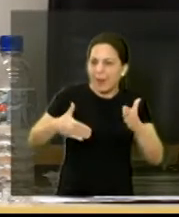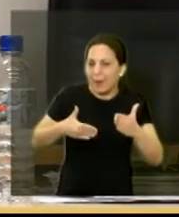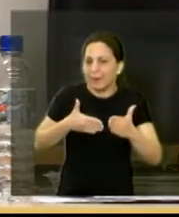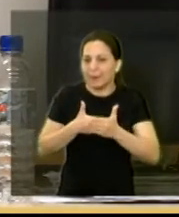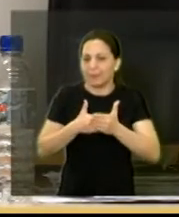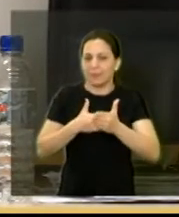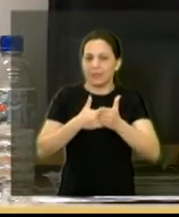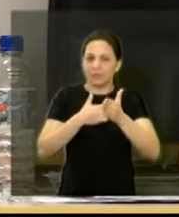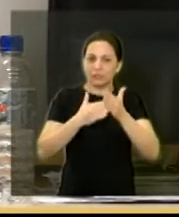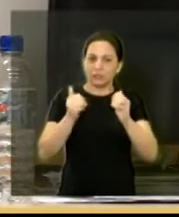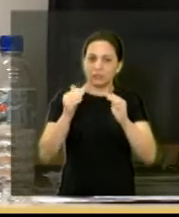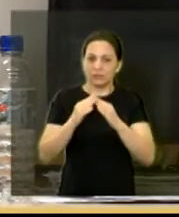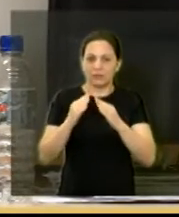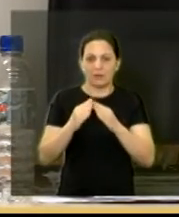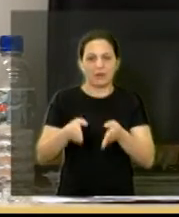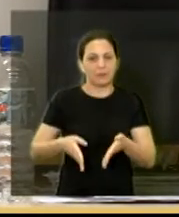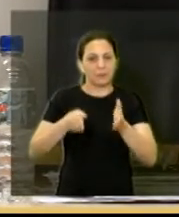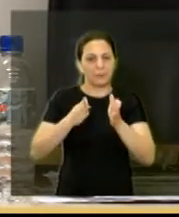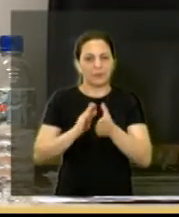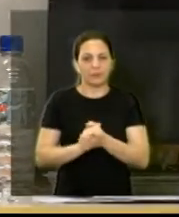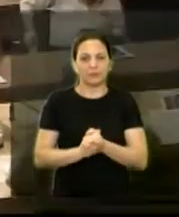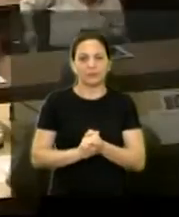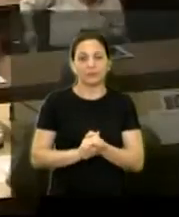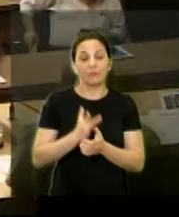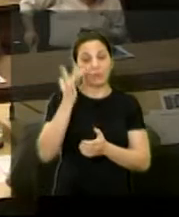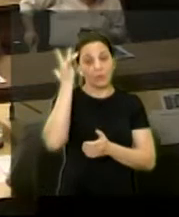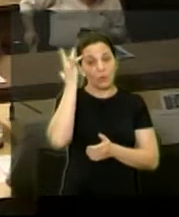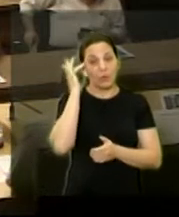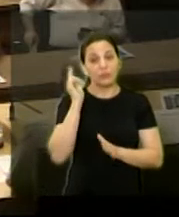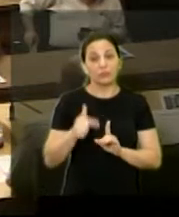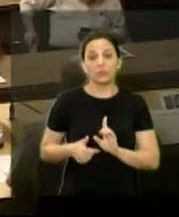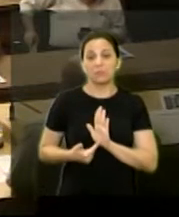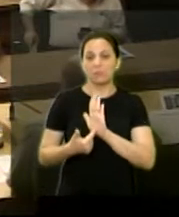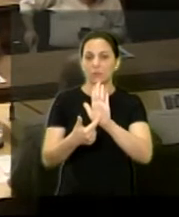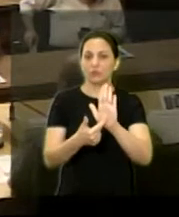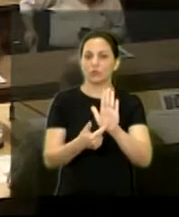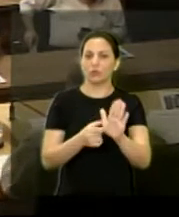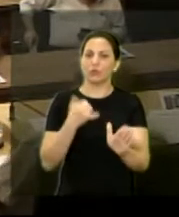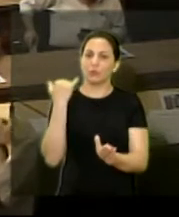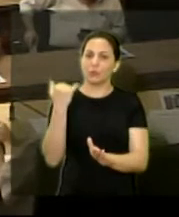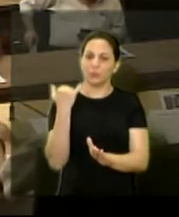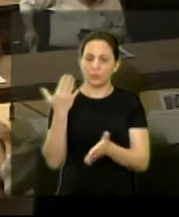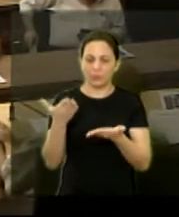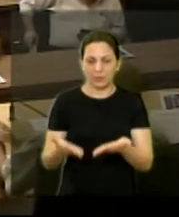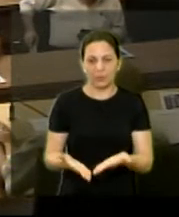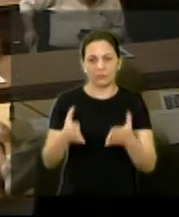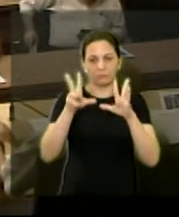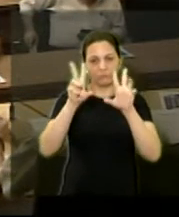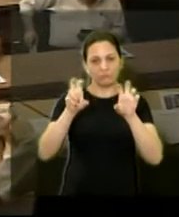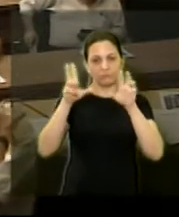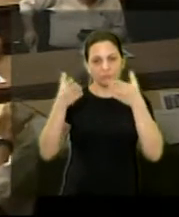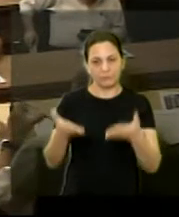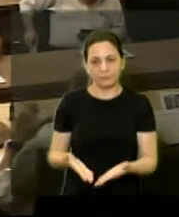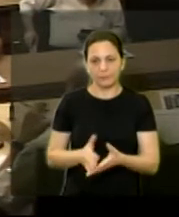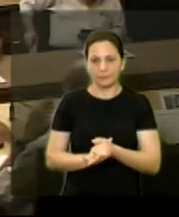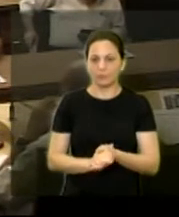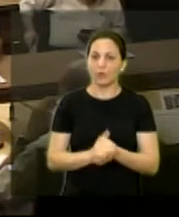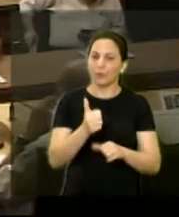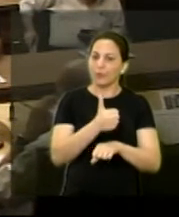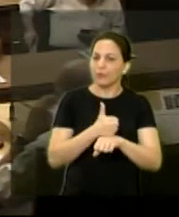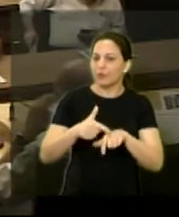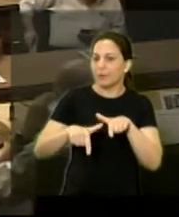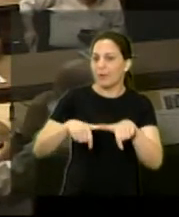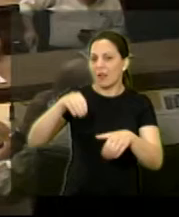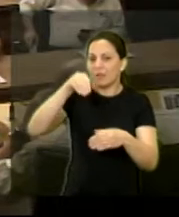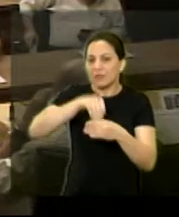ter essa simplicidade acho que é isso você tocou no ponto essencial da coisa profissional que trabalha